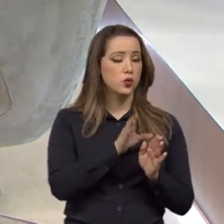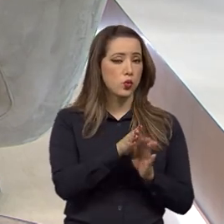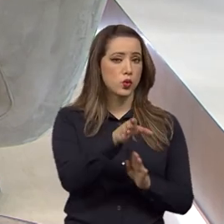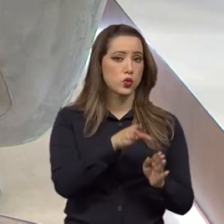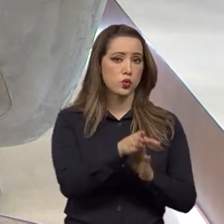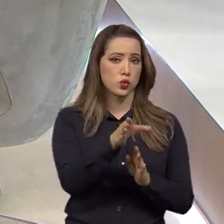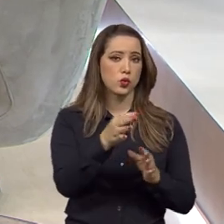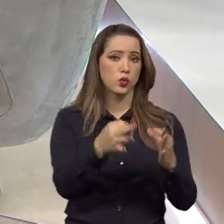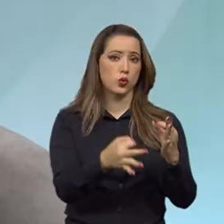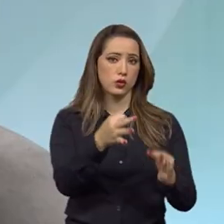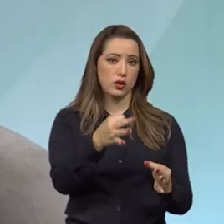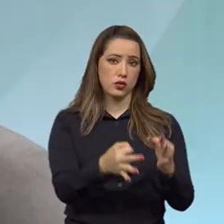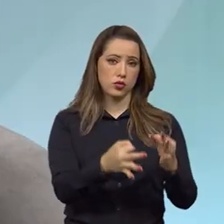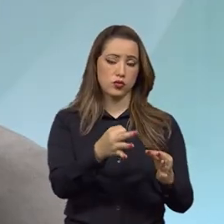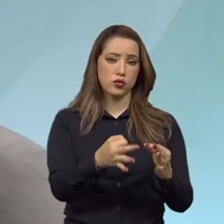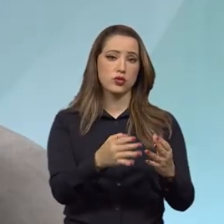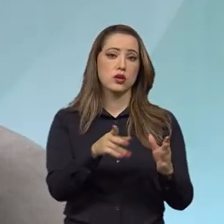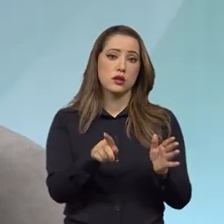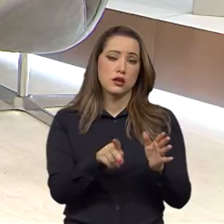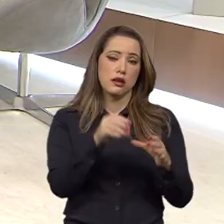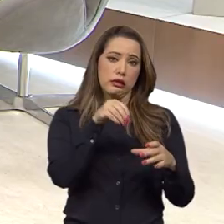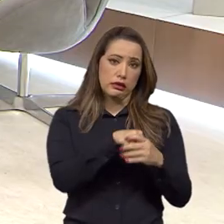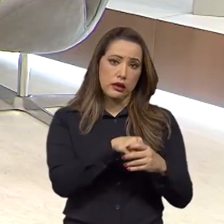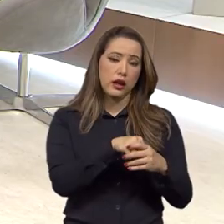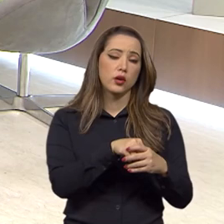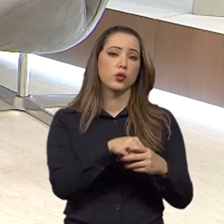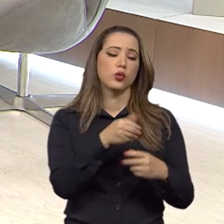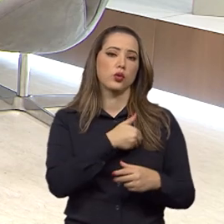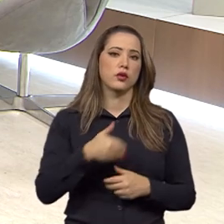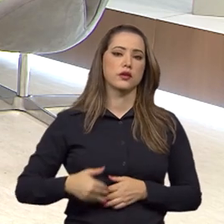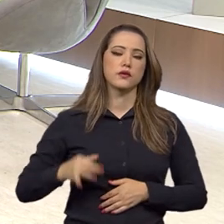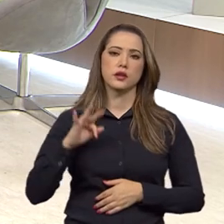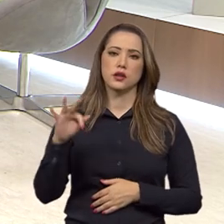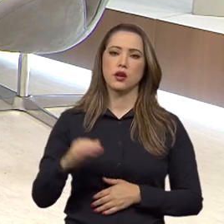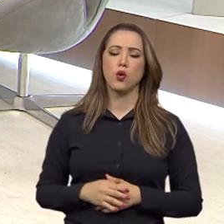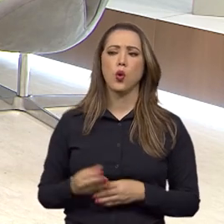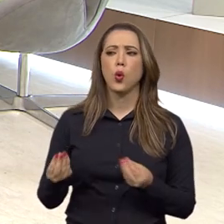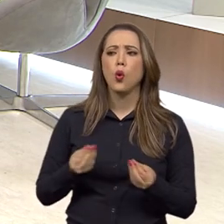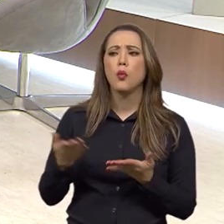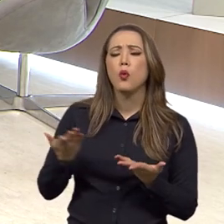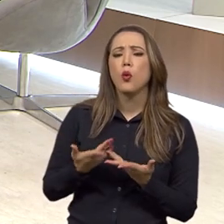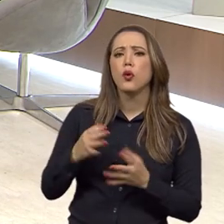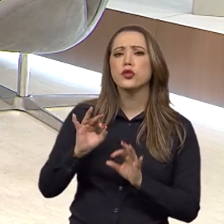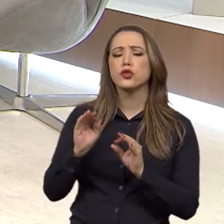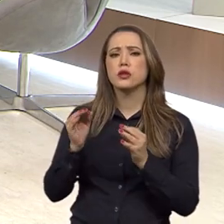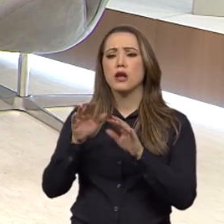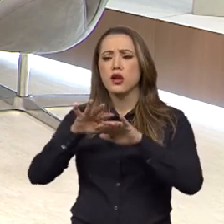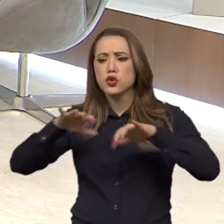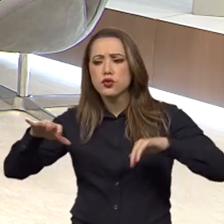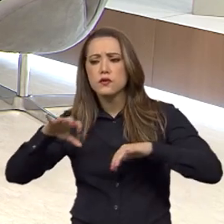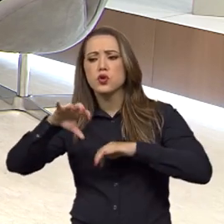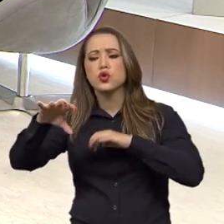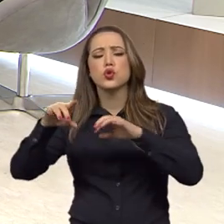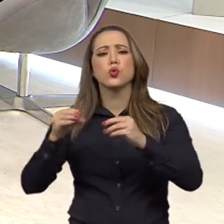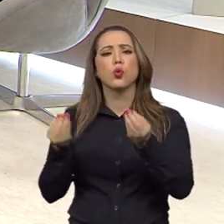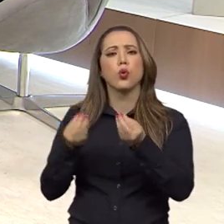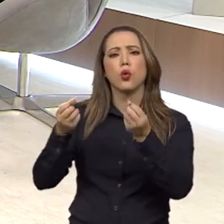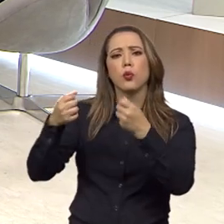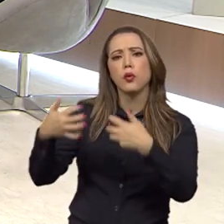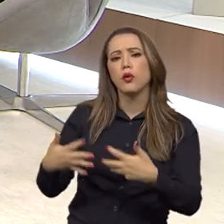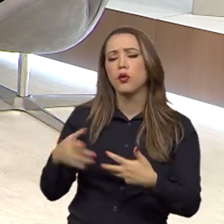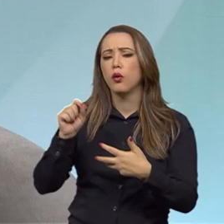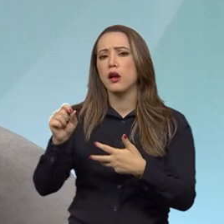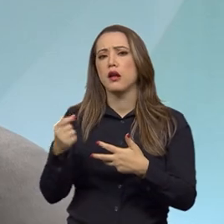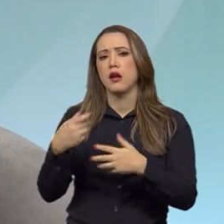no assessoramento judicial e essa judicial. E qual que é a estrutura da Advocacia-Geral da União, ministro? A Advocacia-Geral da União é formada